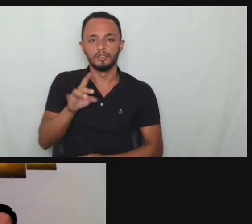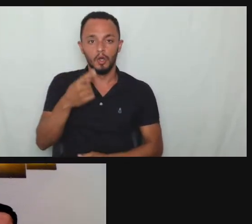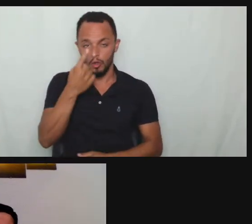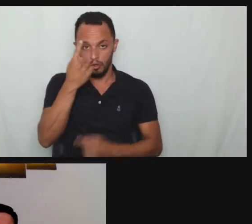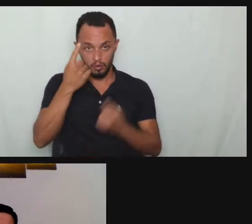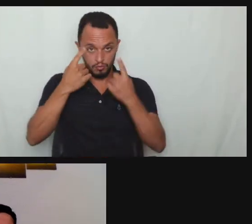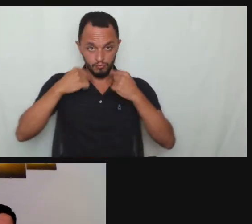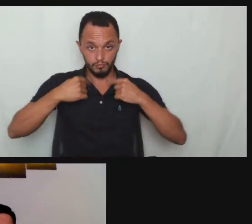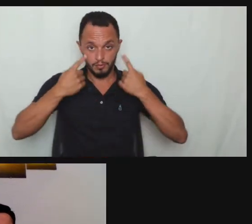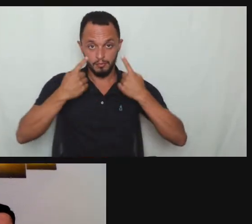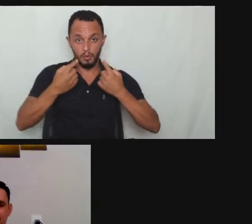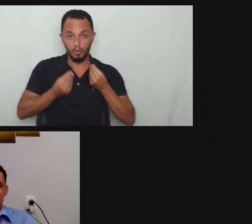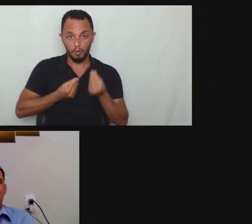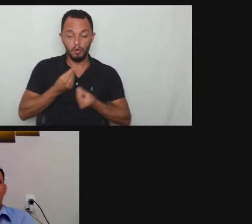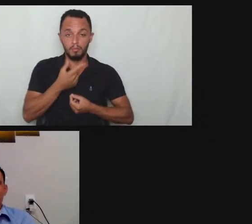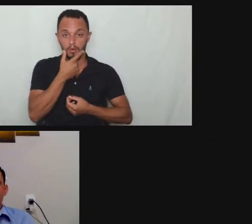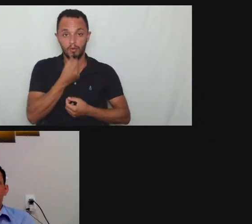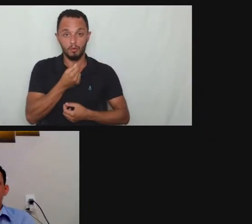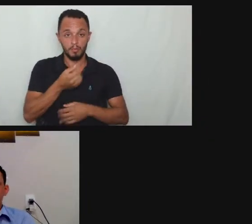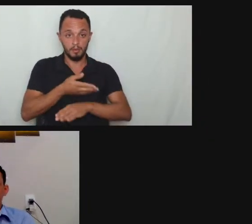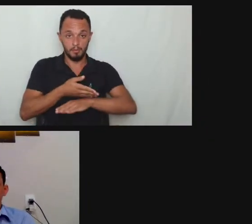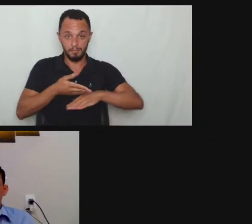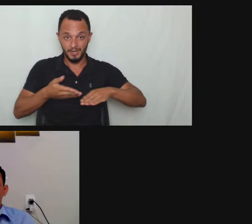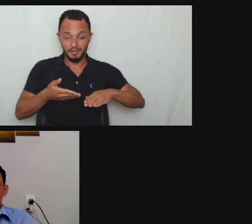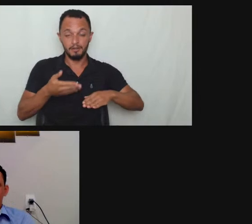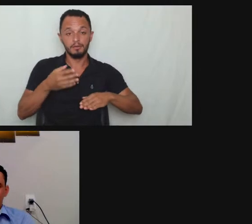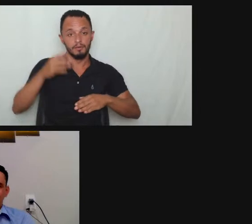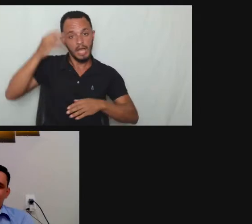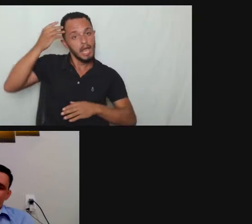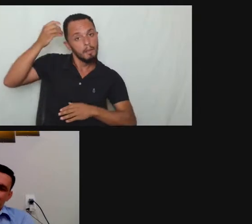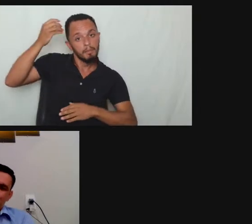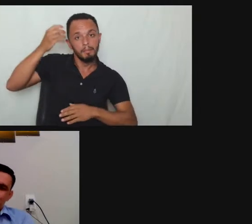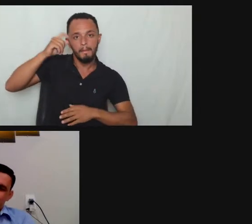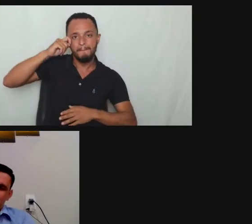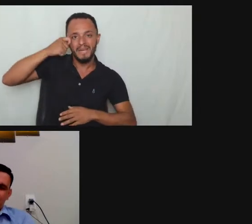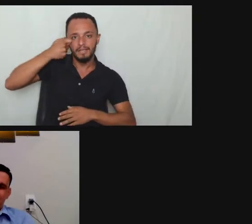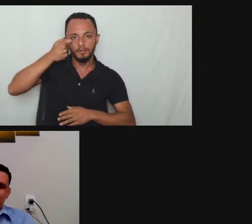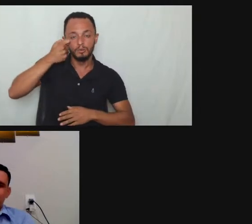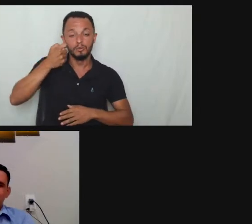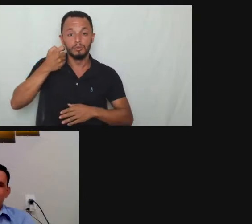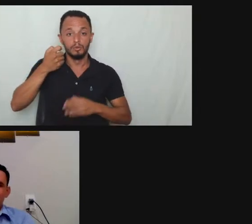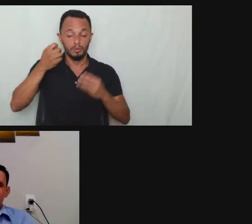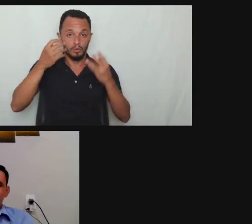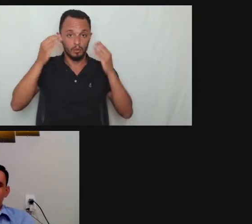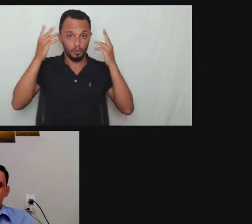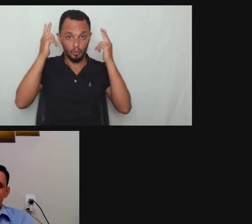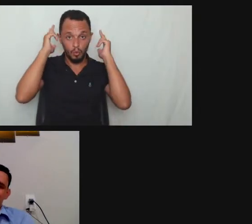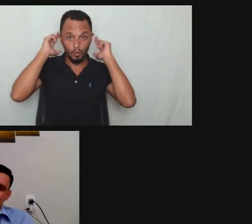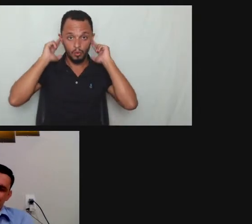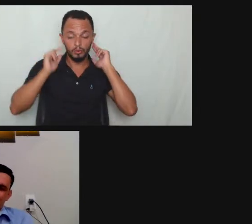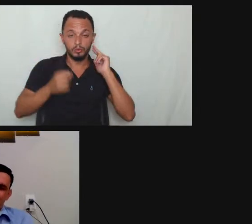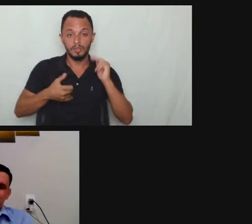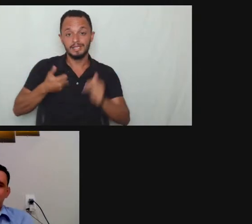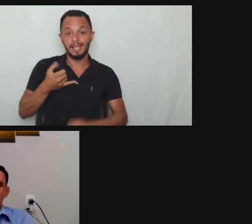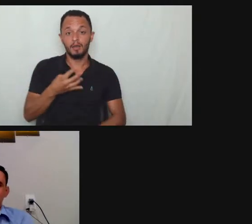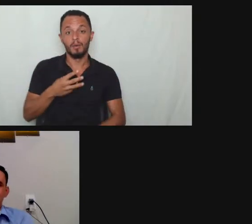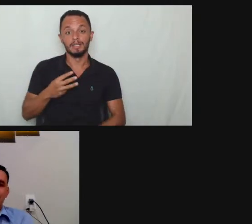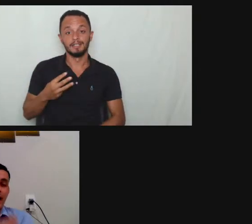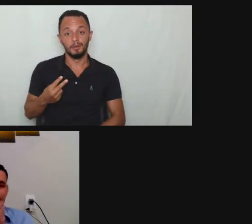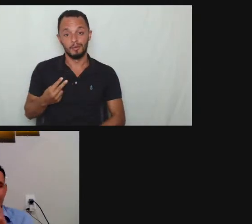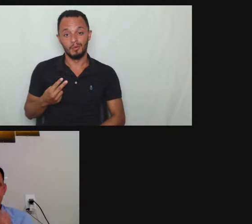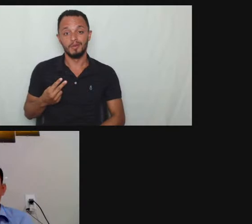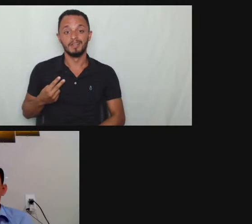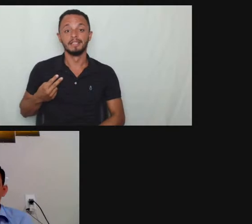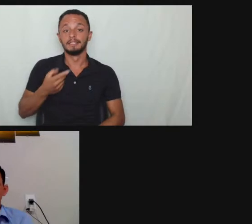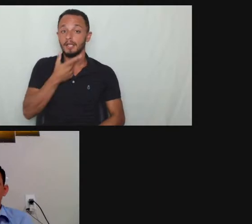pouco aqui fisicamente eu sou homem branco cabelo preto o cabelo curto 42 anos sem óculos